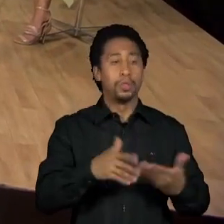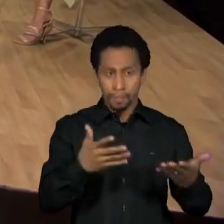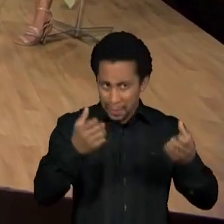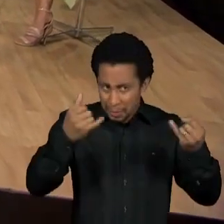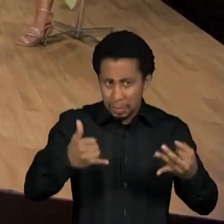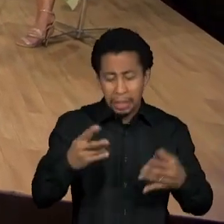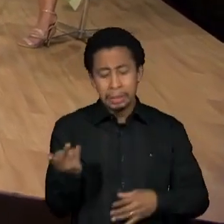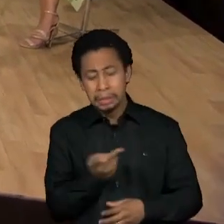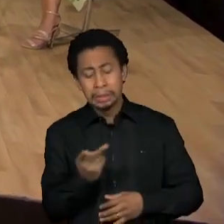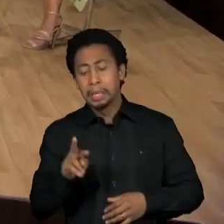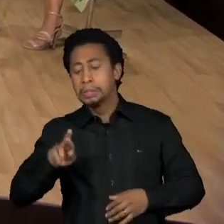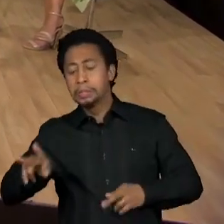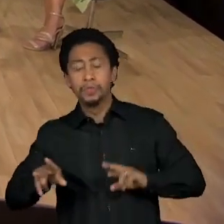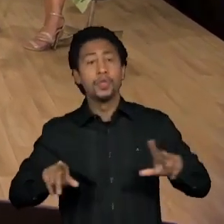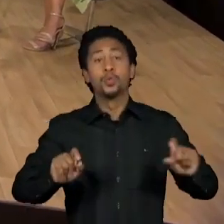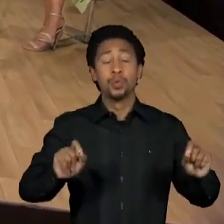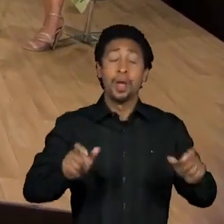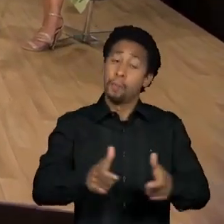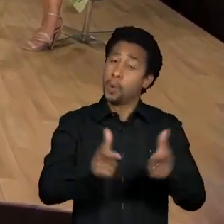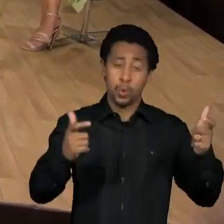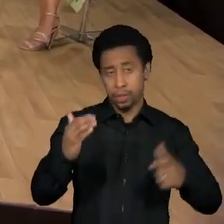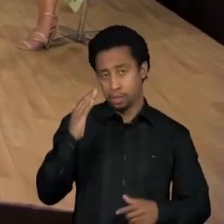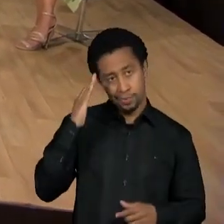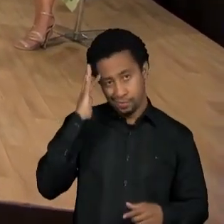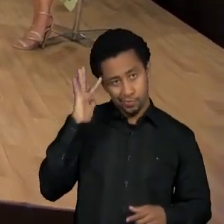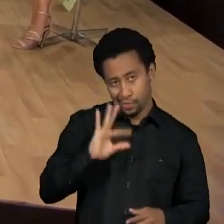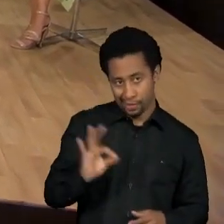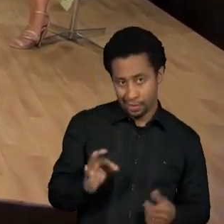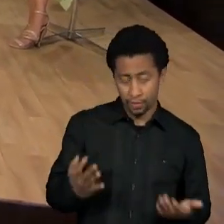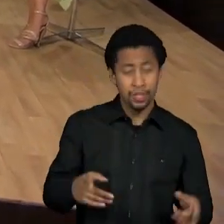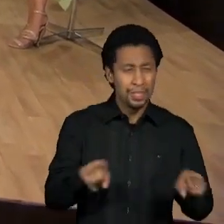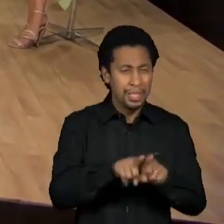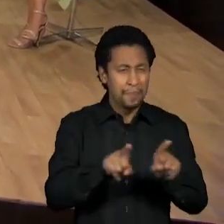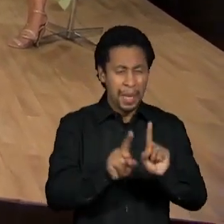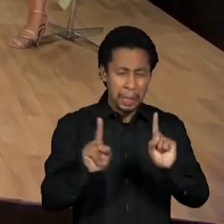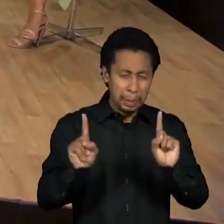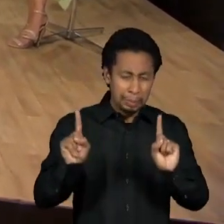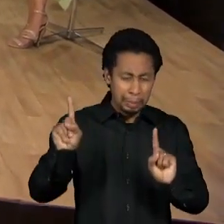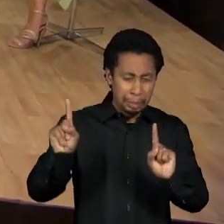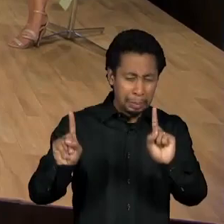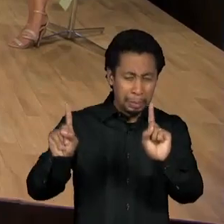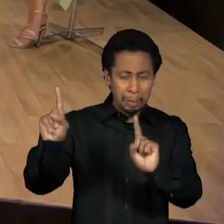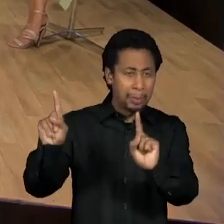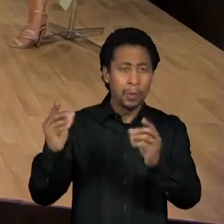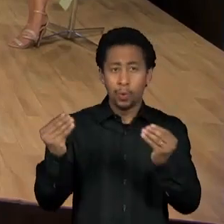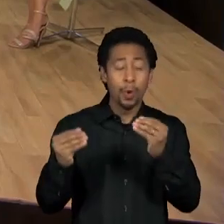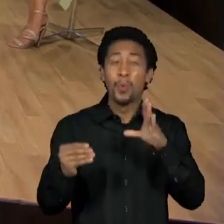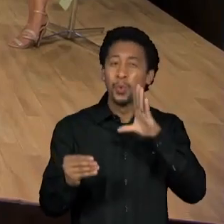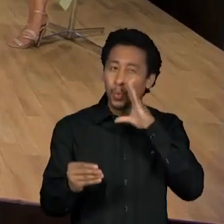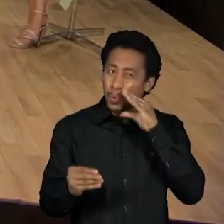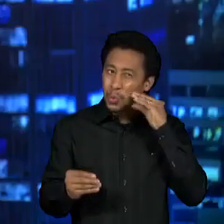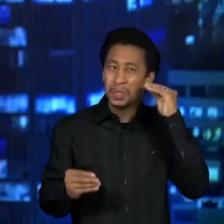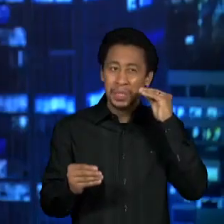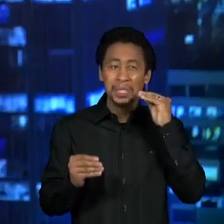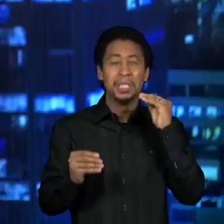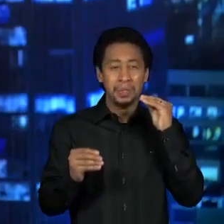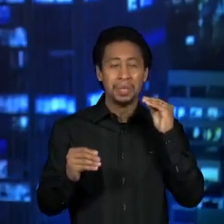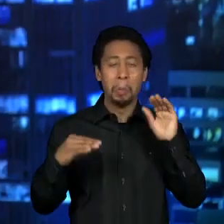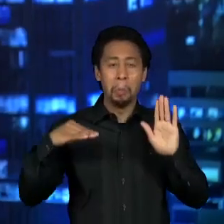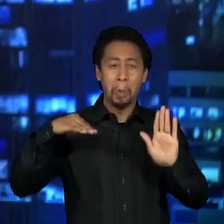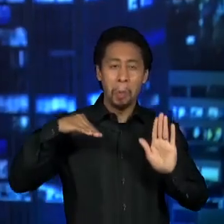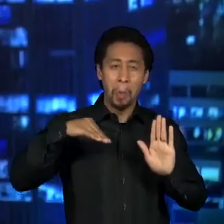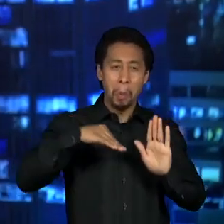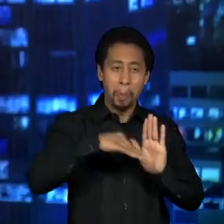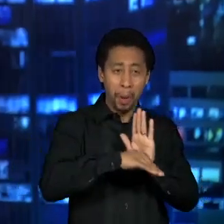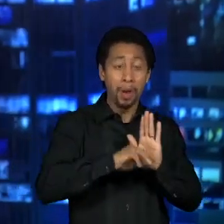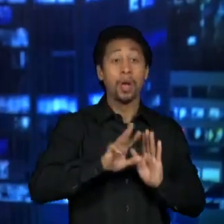movimento que está dentro da margem de erro, porque a gente observa uma tendência de queda do Ciro, e em uma das pesquisas, tendência de alta